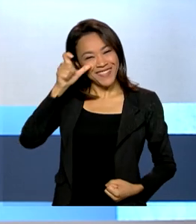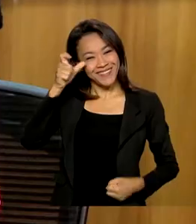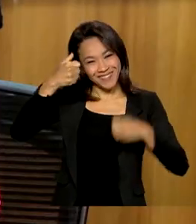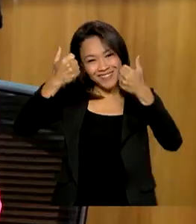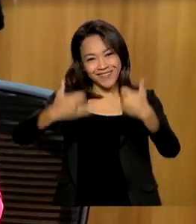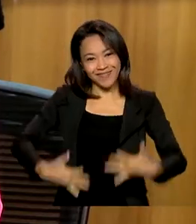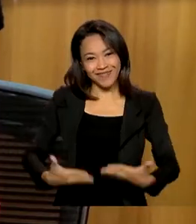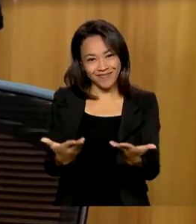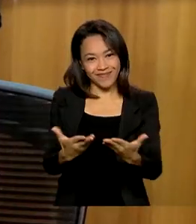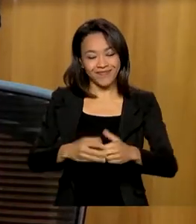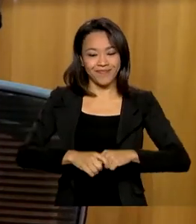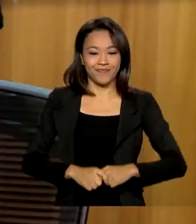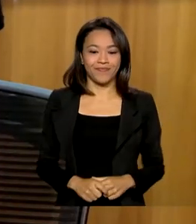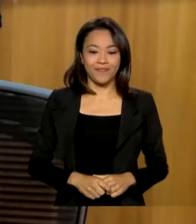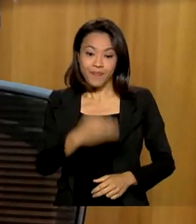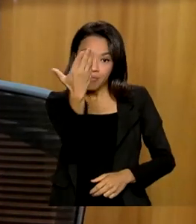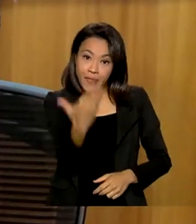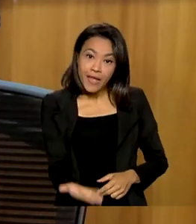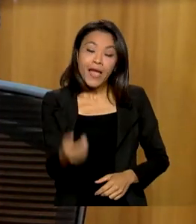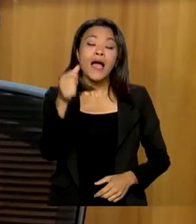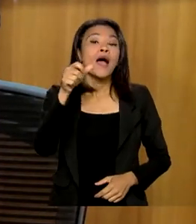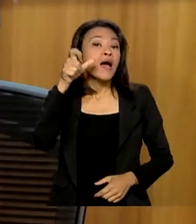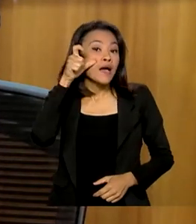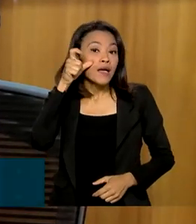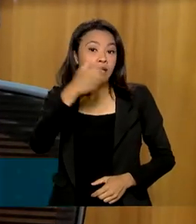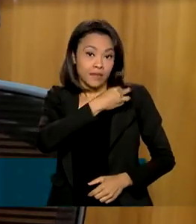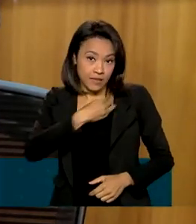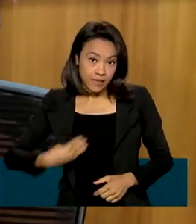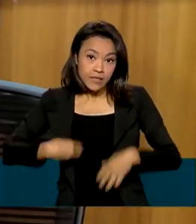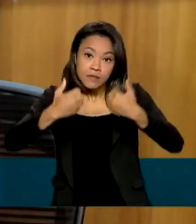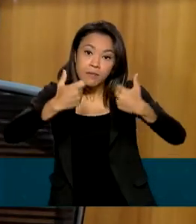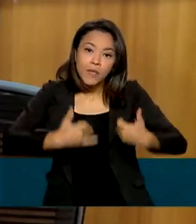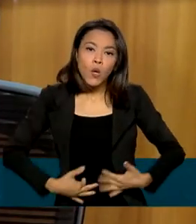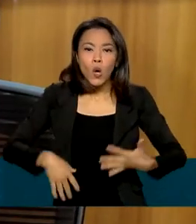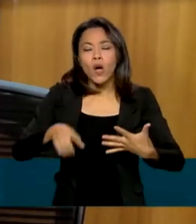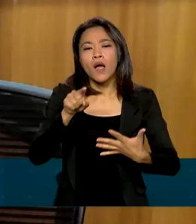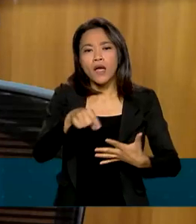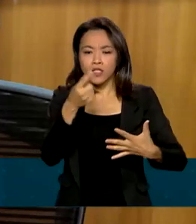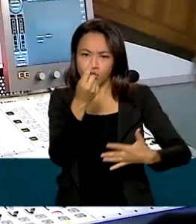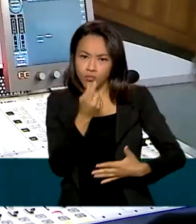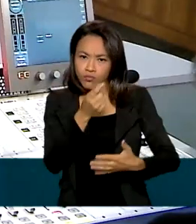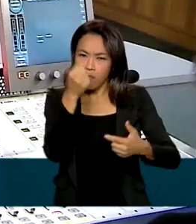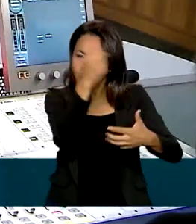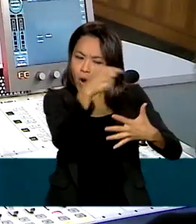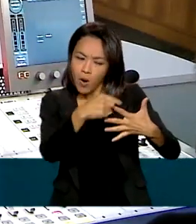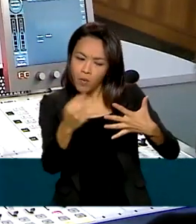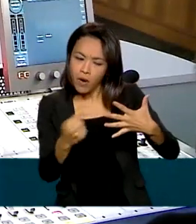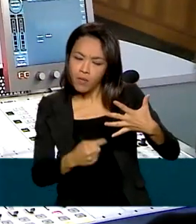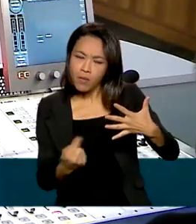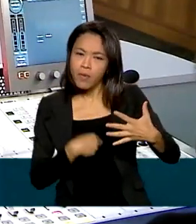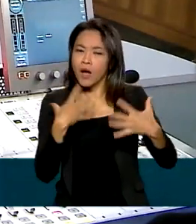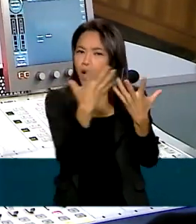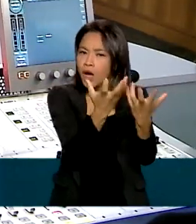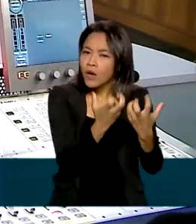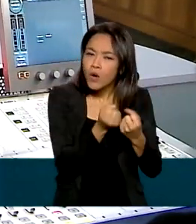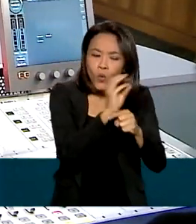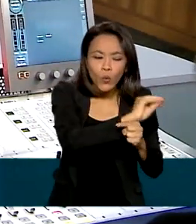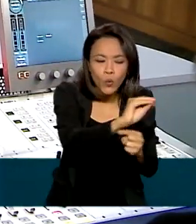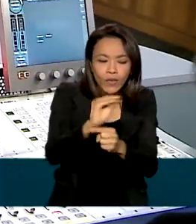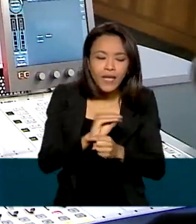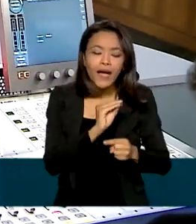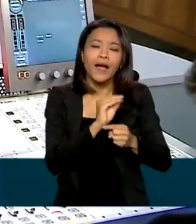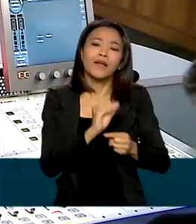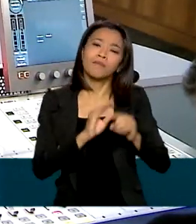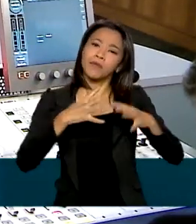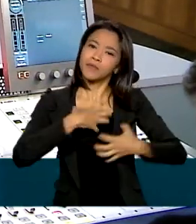A ministra destacou a importância desses recursos para promover a proteção, o acolhimento e a promoção do